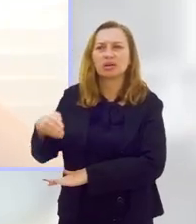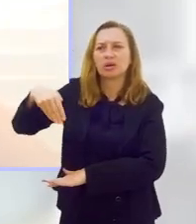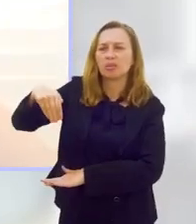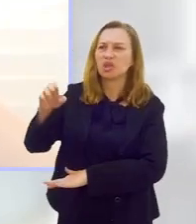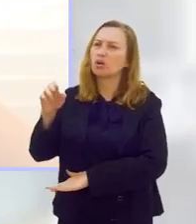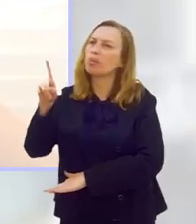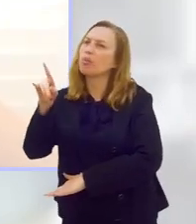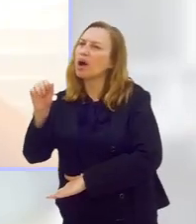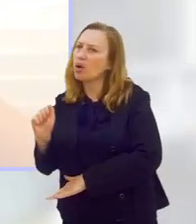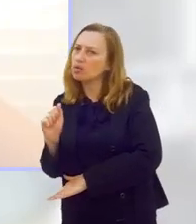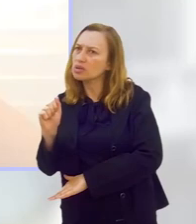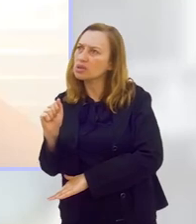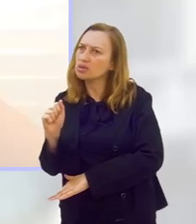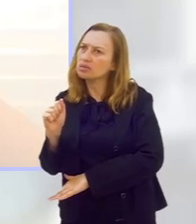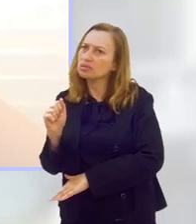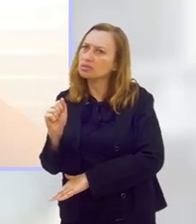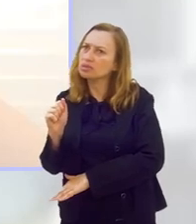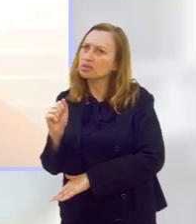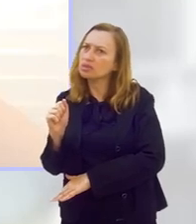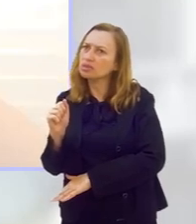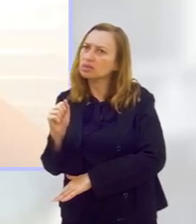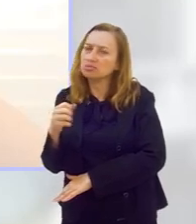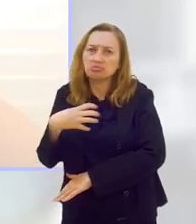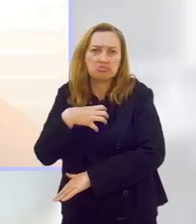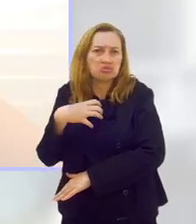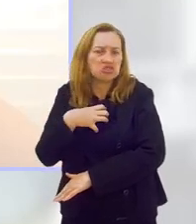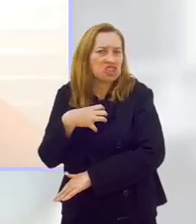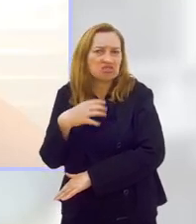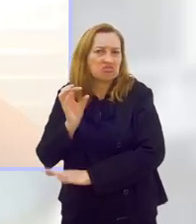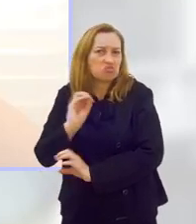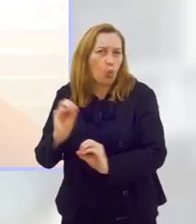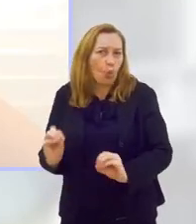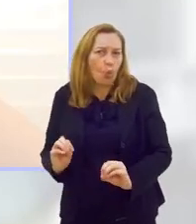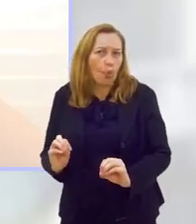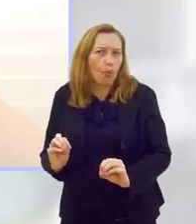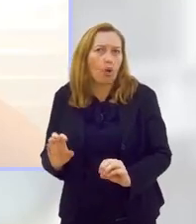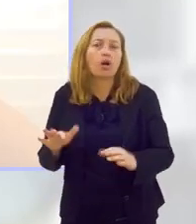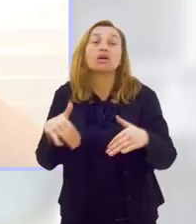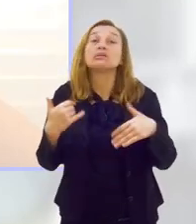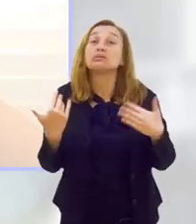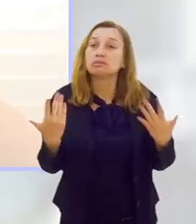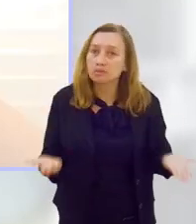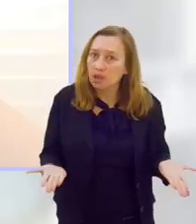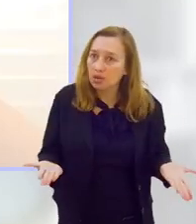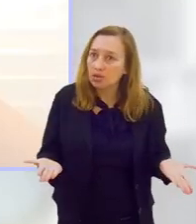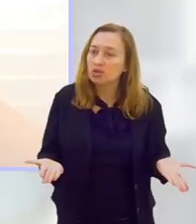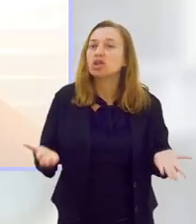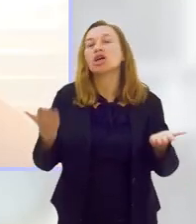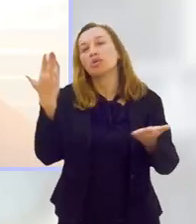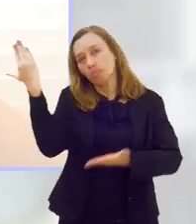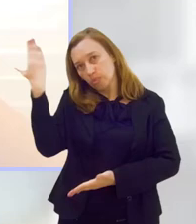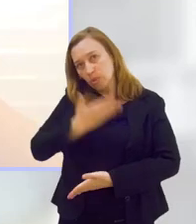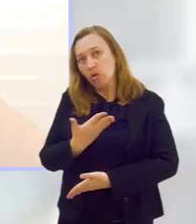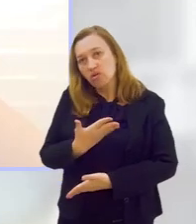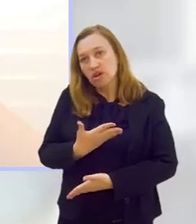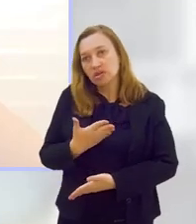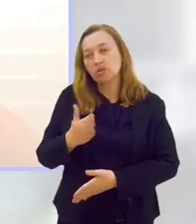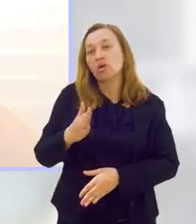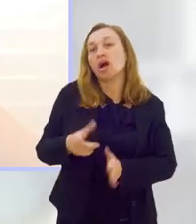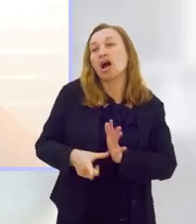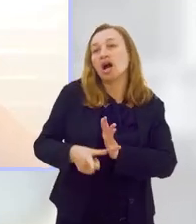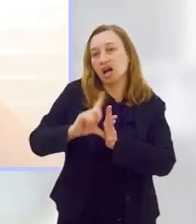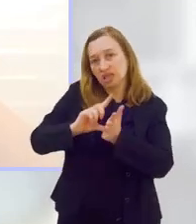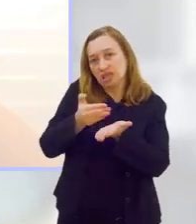os sintomas, né? Então, já é comprovado que quanto antes iniciar as atividades